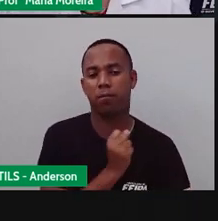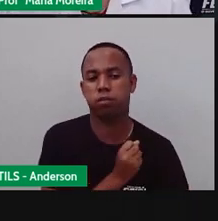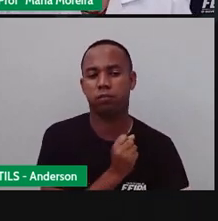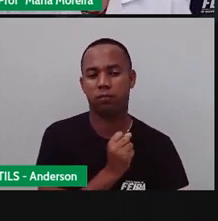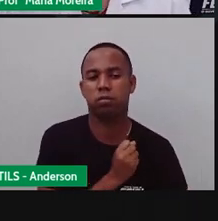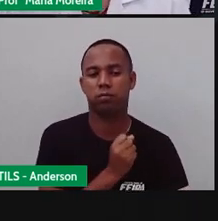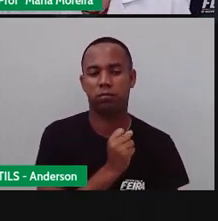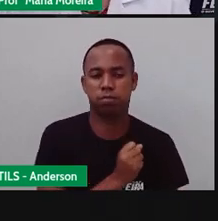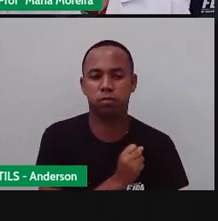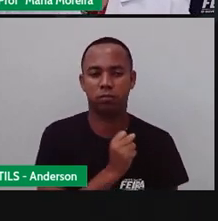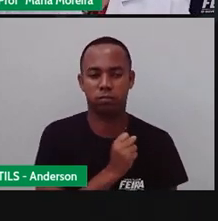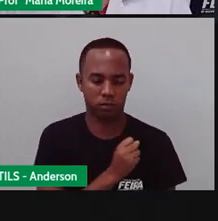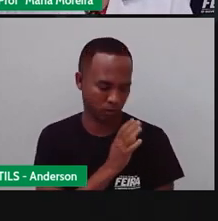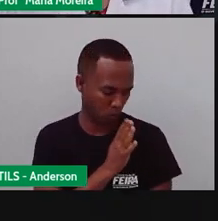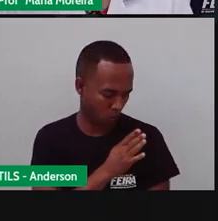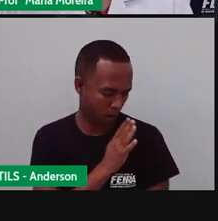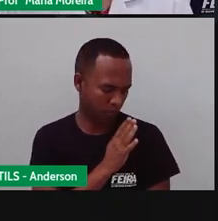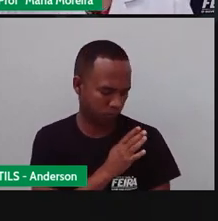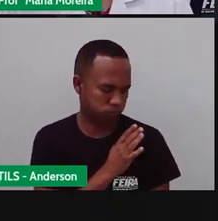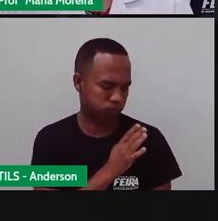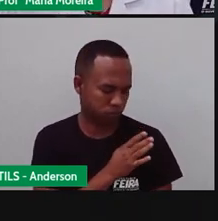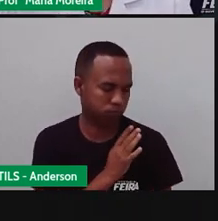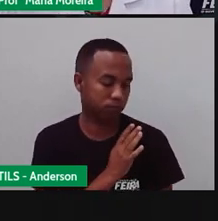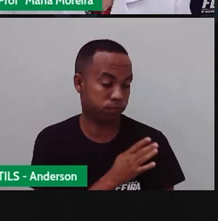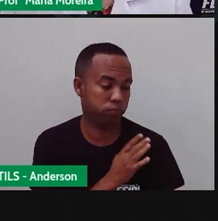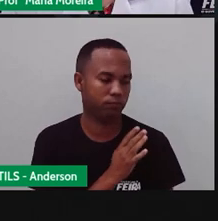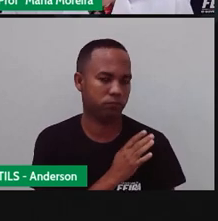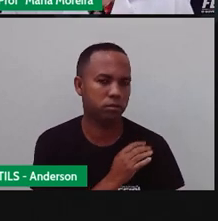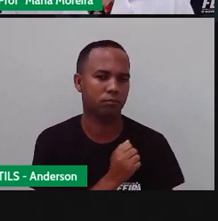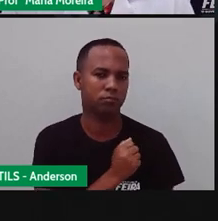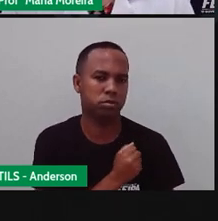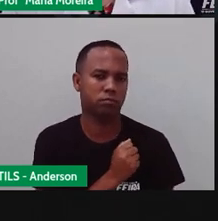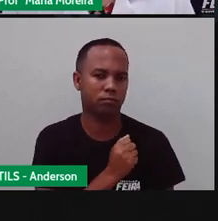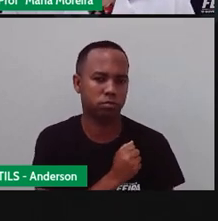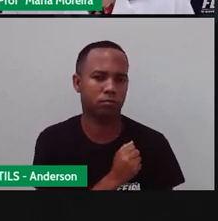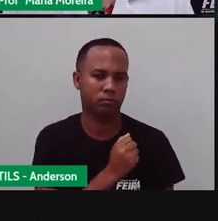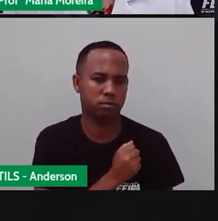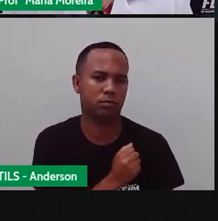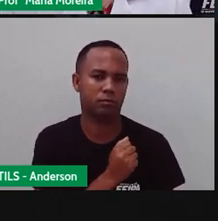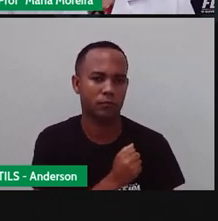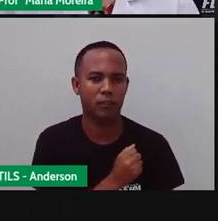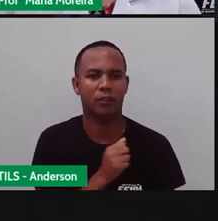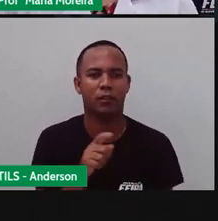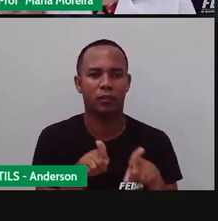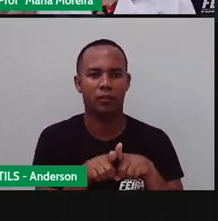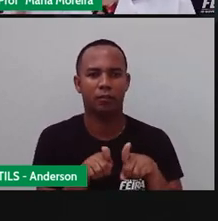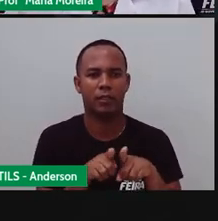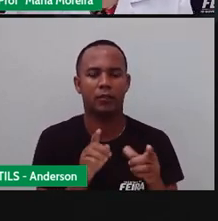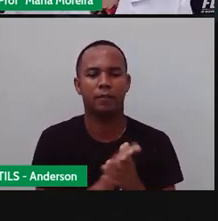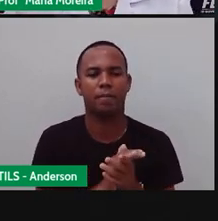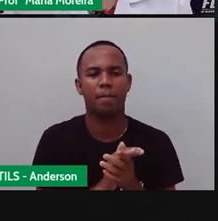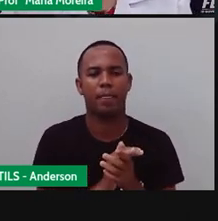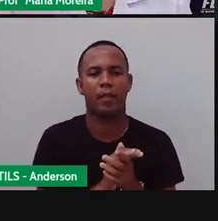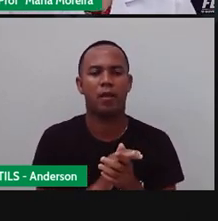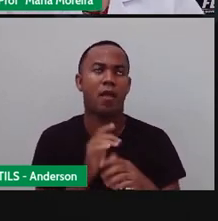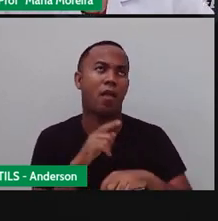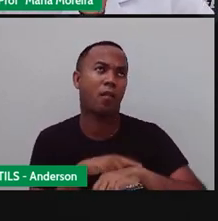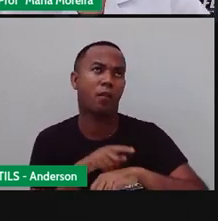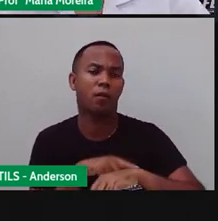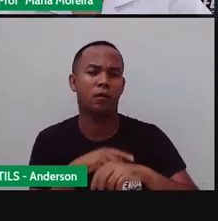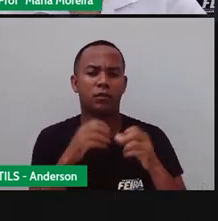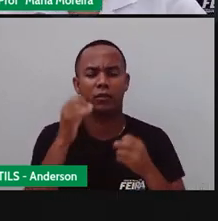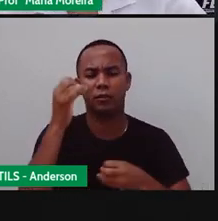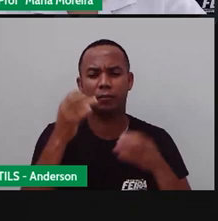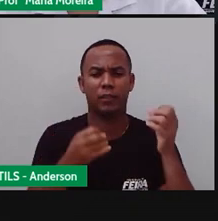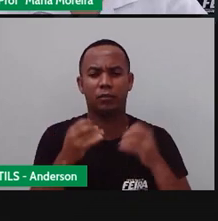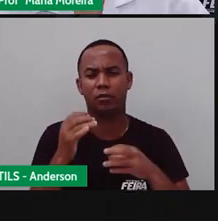coração, da ideia que o coração, ele está o quê? Batendo, certo? Que a gente falou sobre o relógio. E